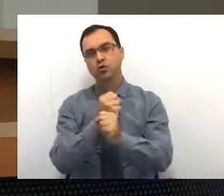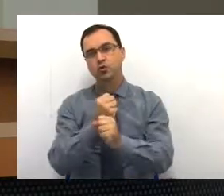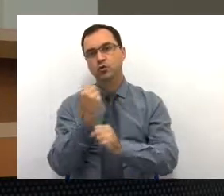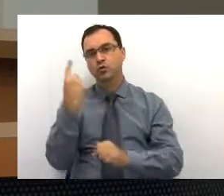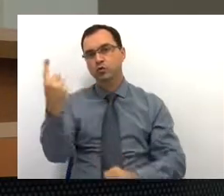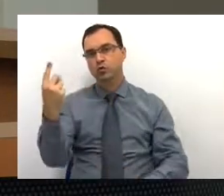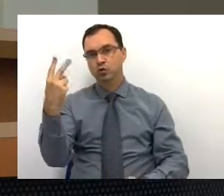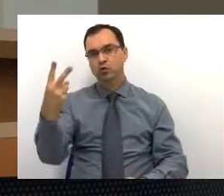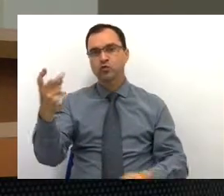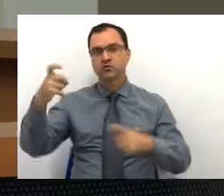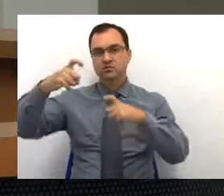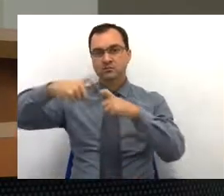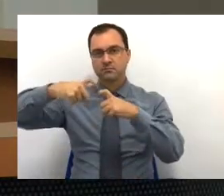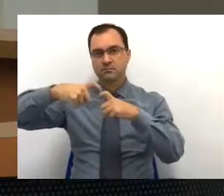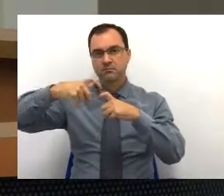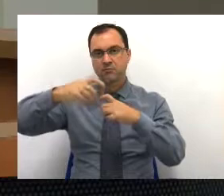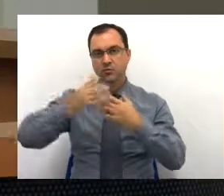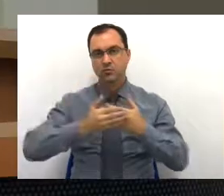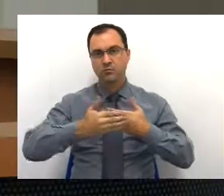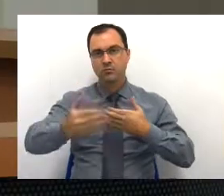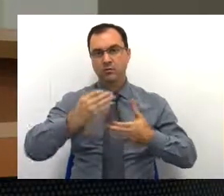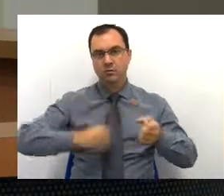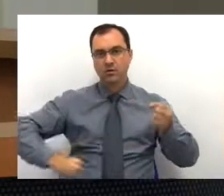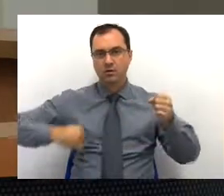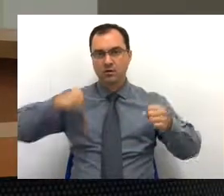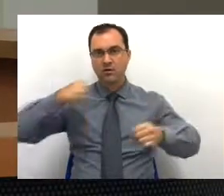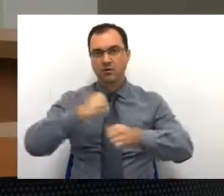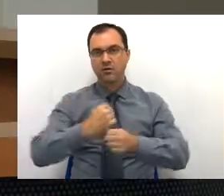médicos no período até 2017.